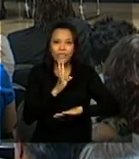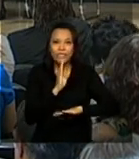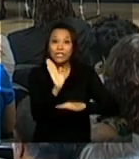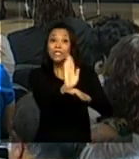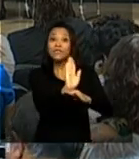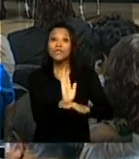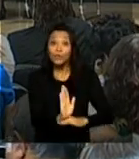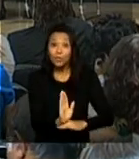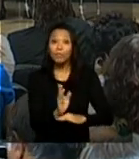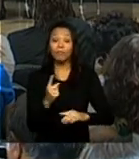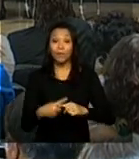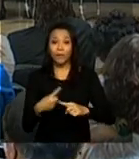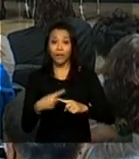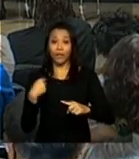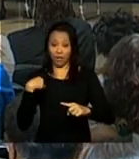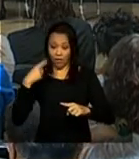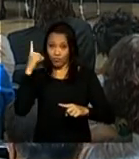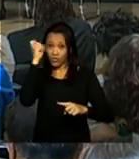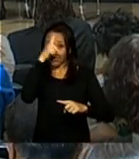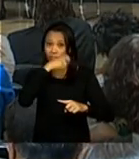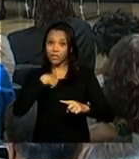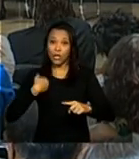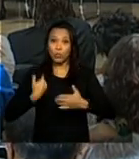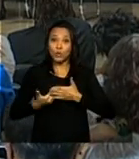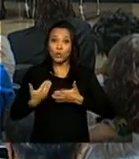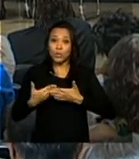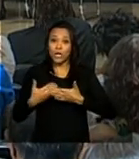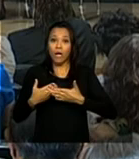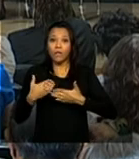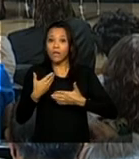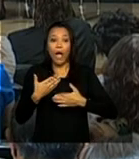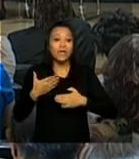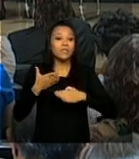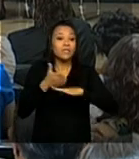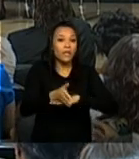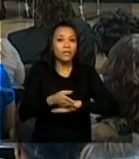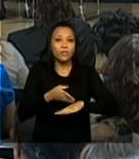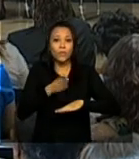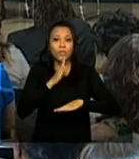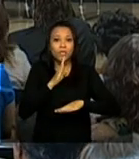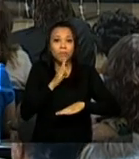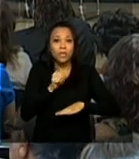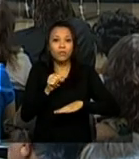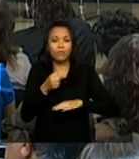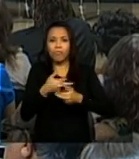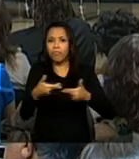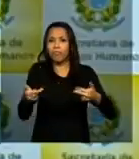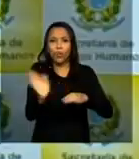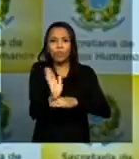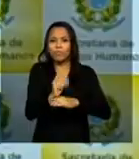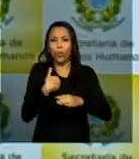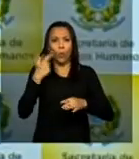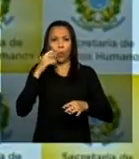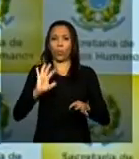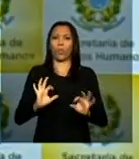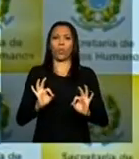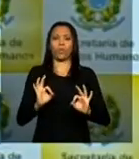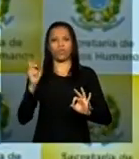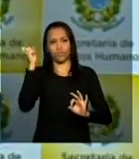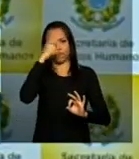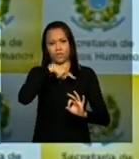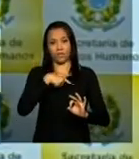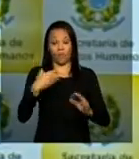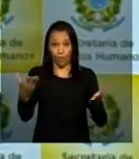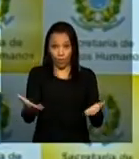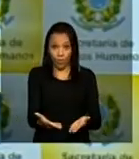enquanto estudante que era da gente ter acesso a esse tipo de filmografia em parceria com esta